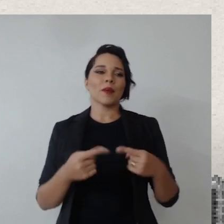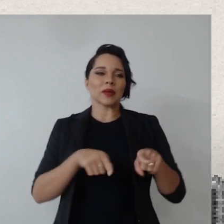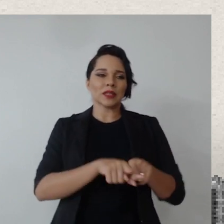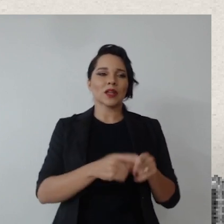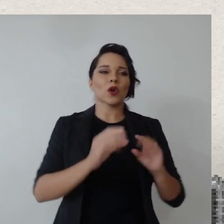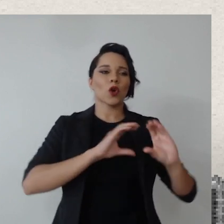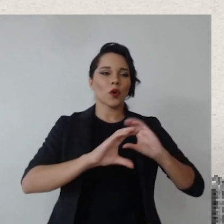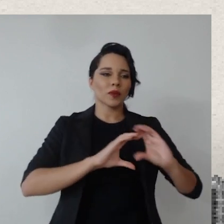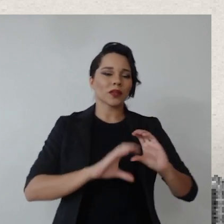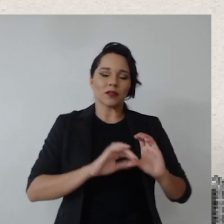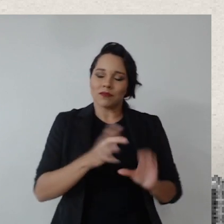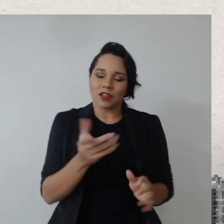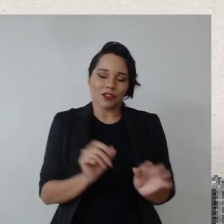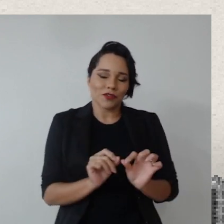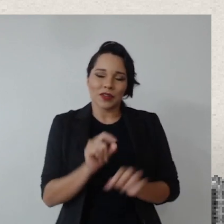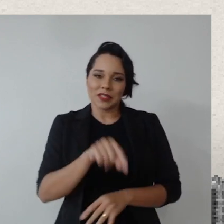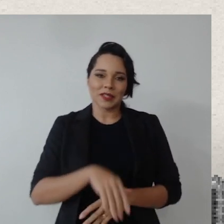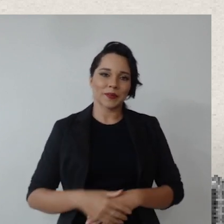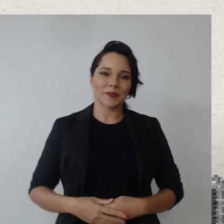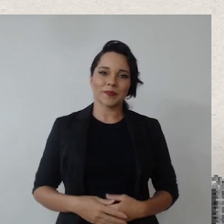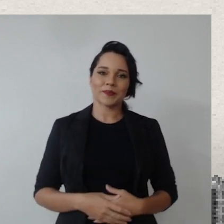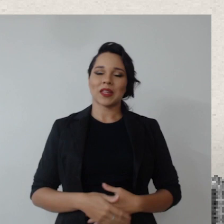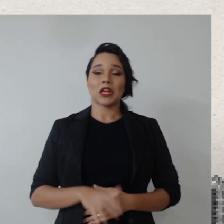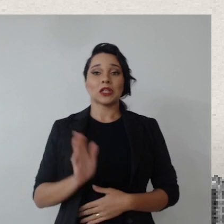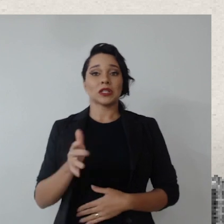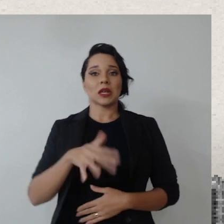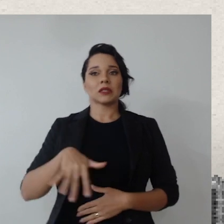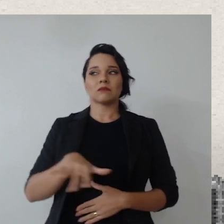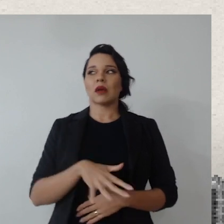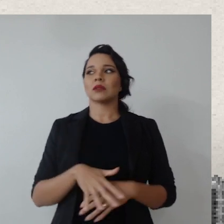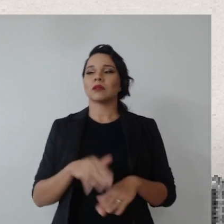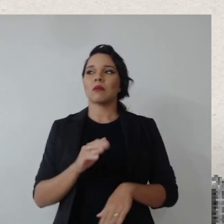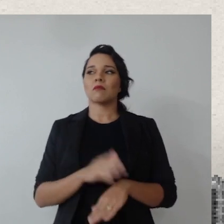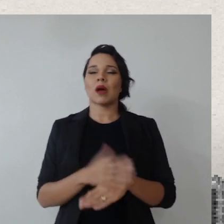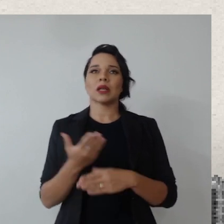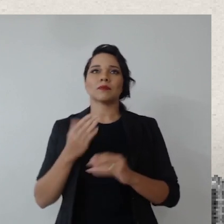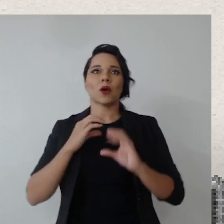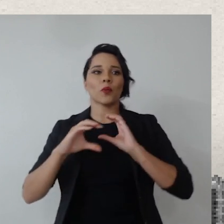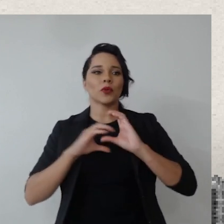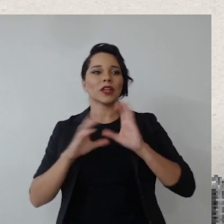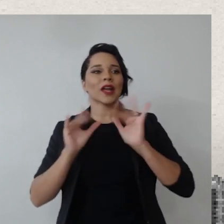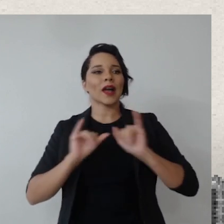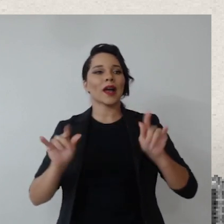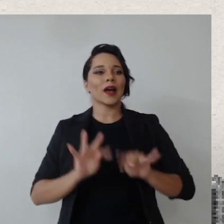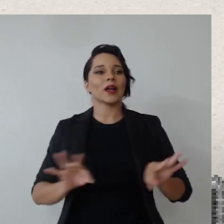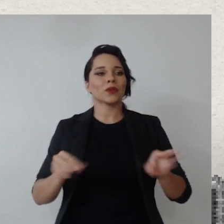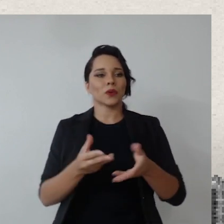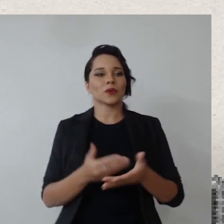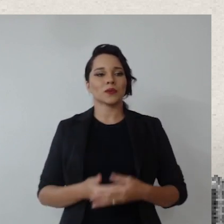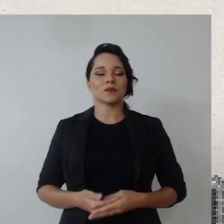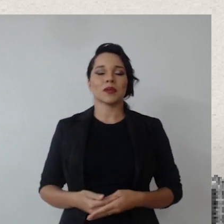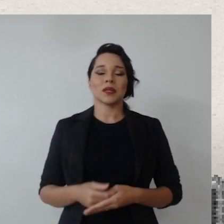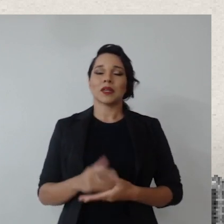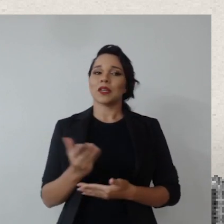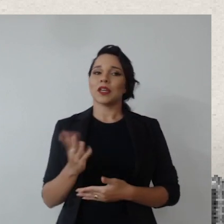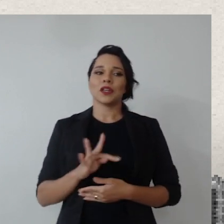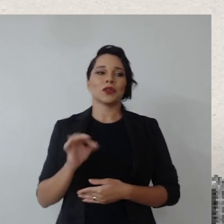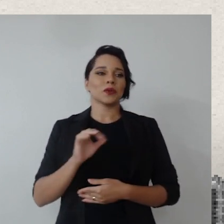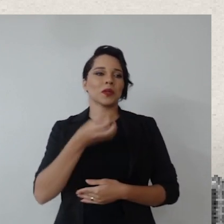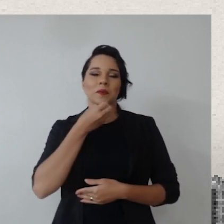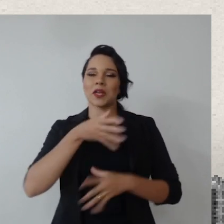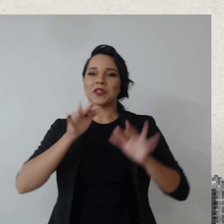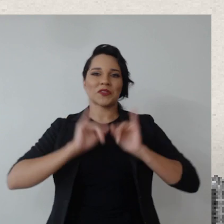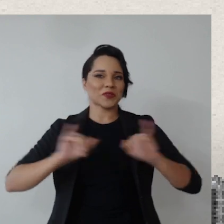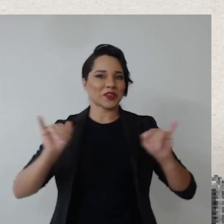parceria com comunicação, é isso que a gente faz, já faz espaço aberto para comunicar a todos, e as coisas são muito bem